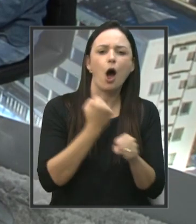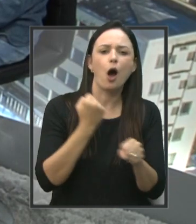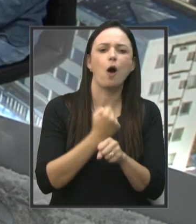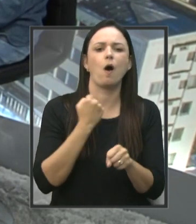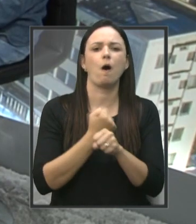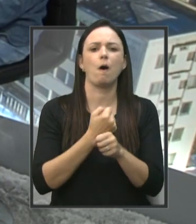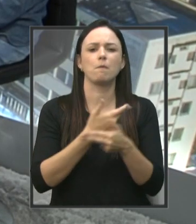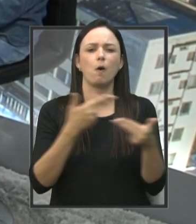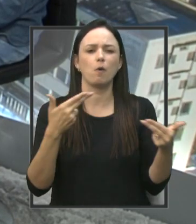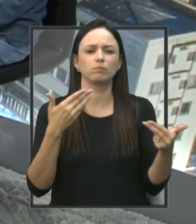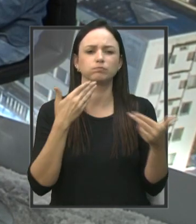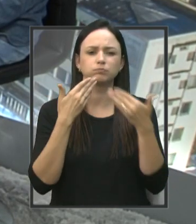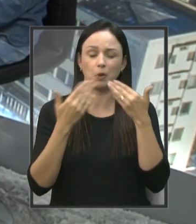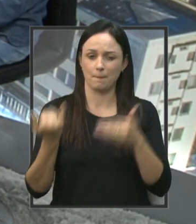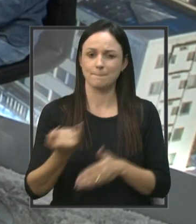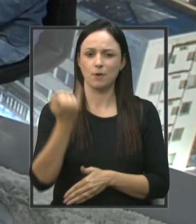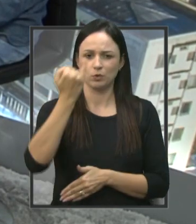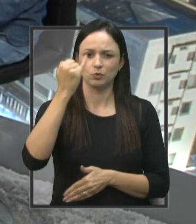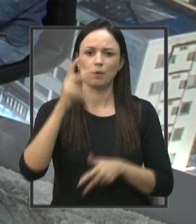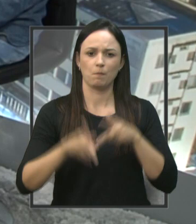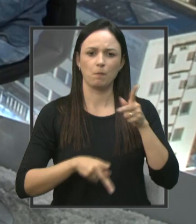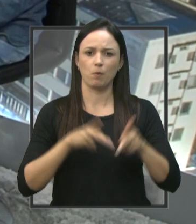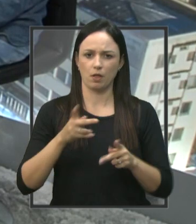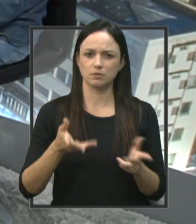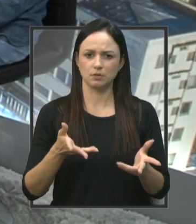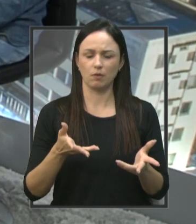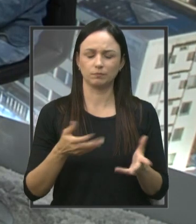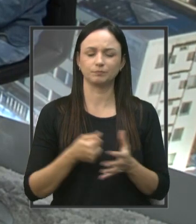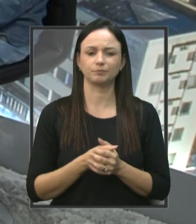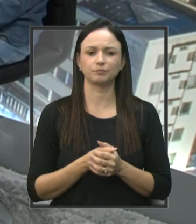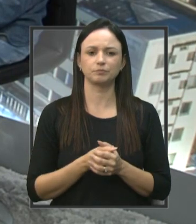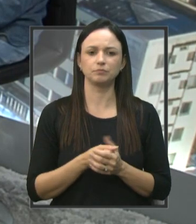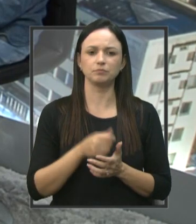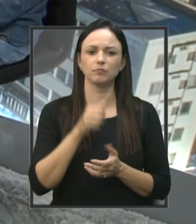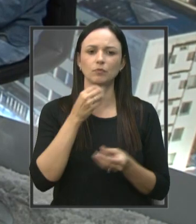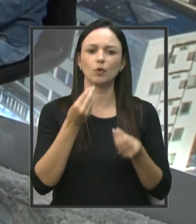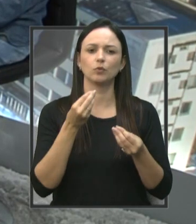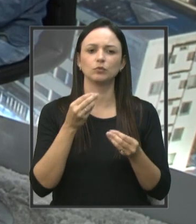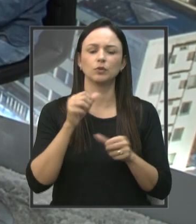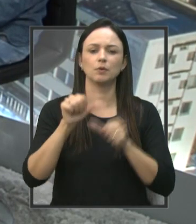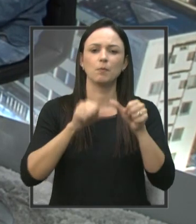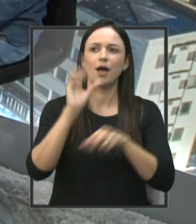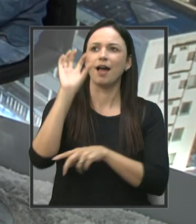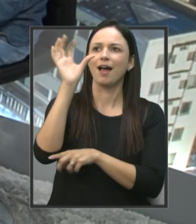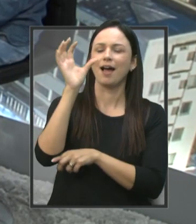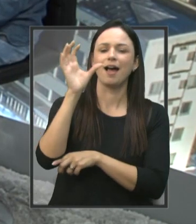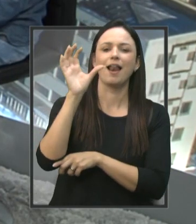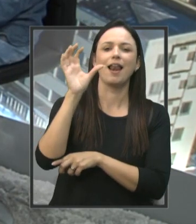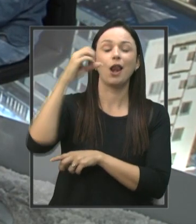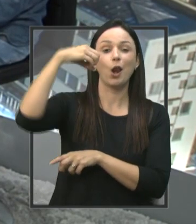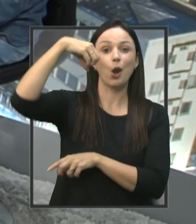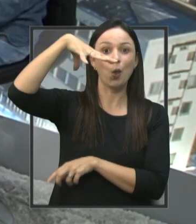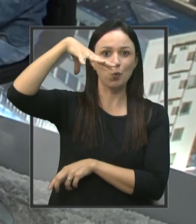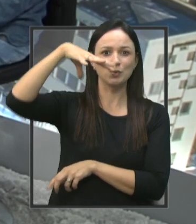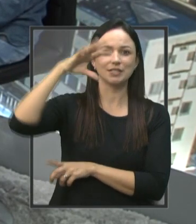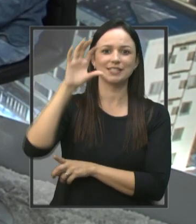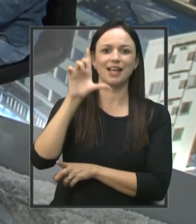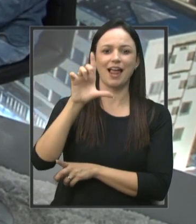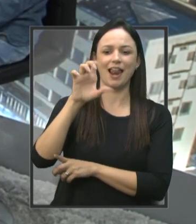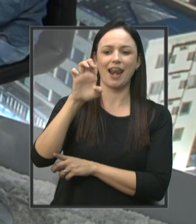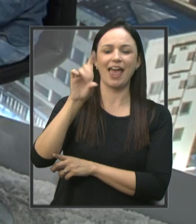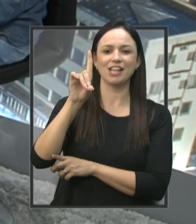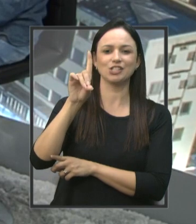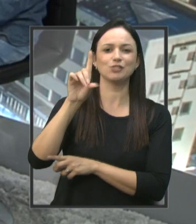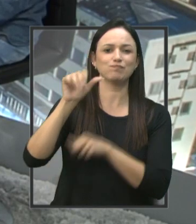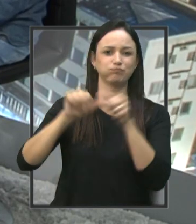demandas importantes para a população jaúense, como a substituição das lâmpadas por lâmpadas de LED